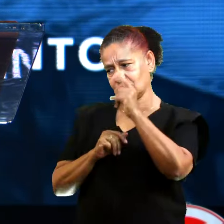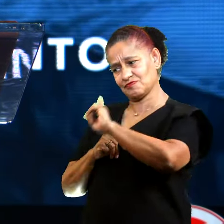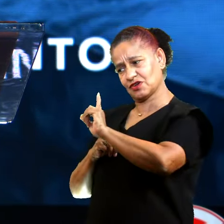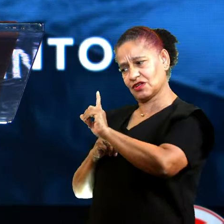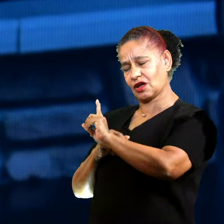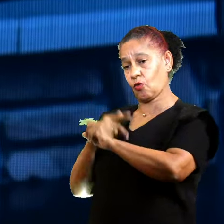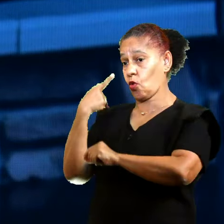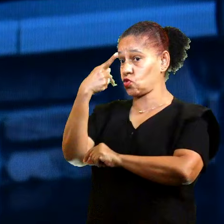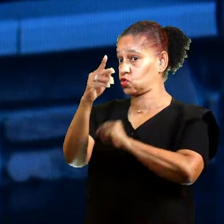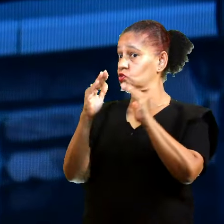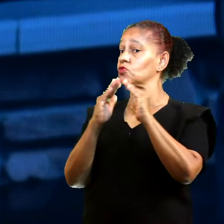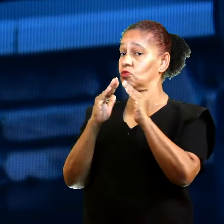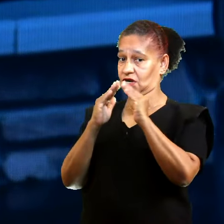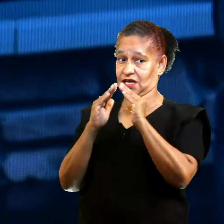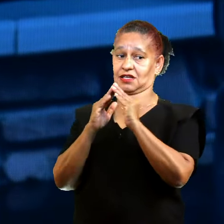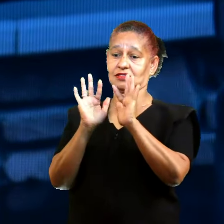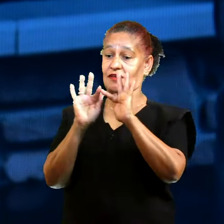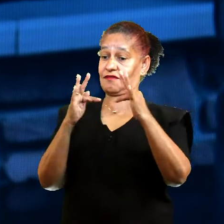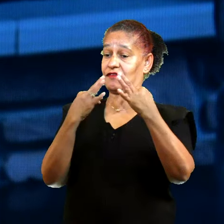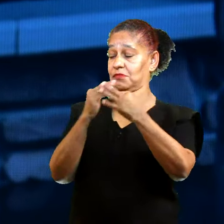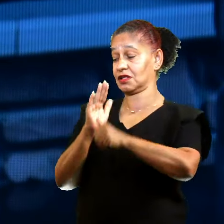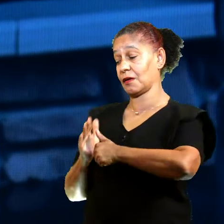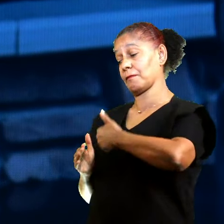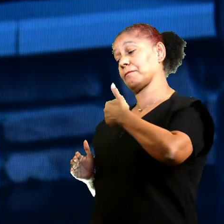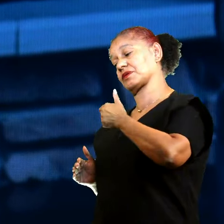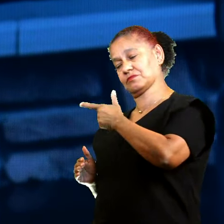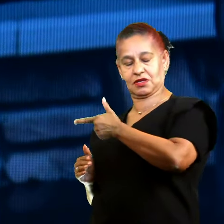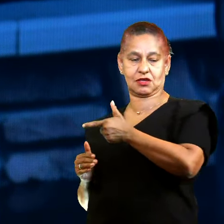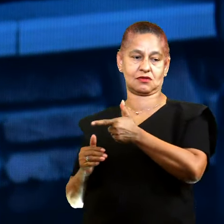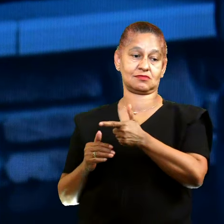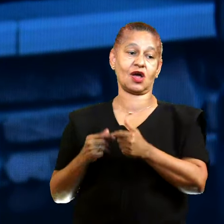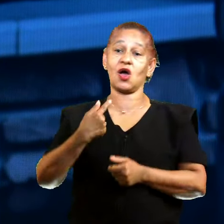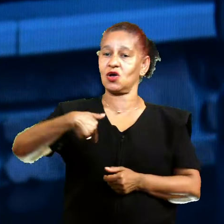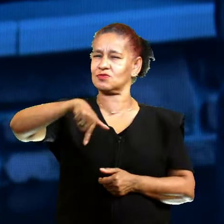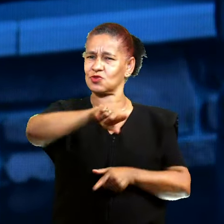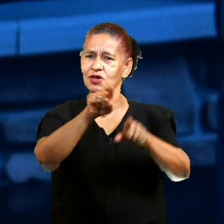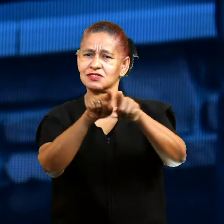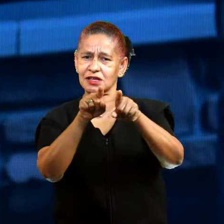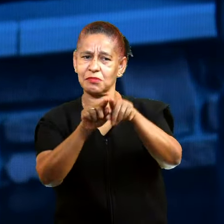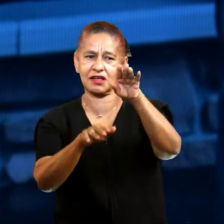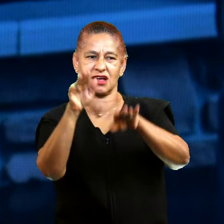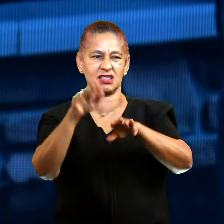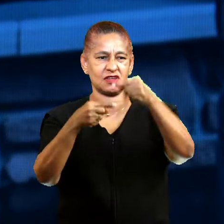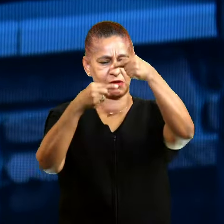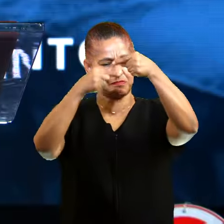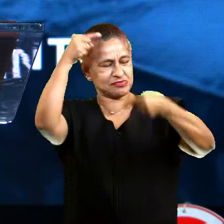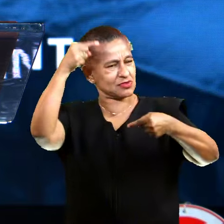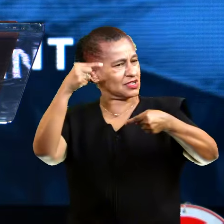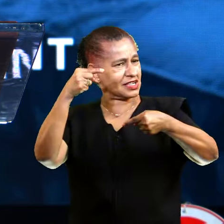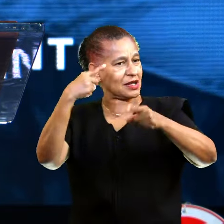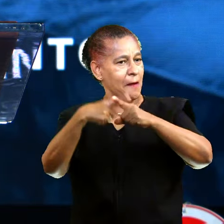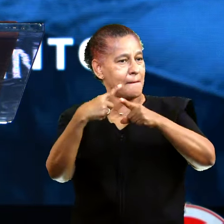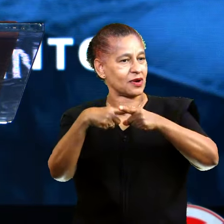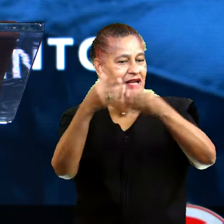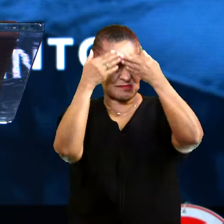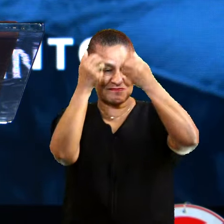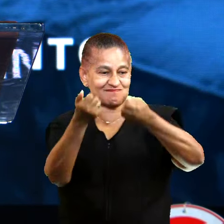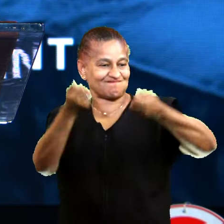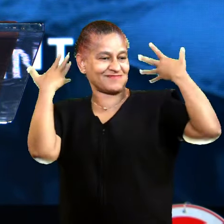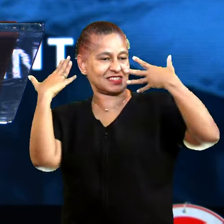Parece que há uma grande incoerência, queridos, nossa como igreja, quando nós não olhamos para a nossa casa.